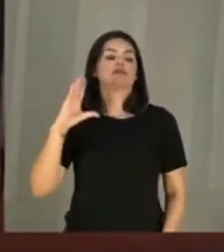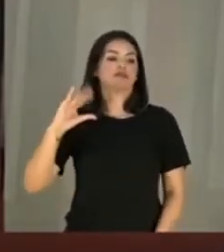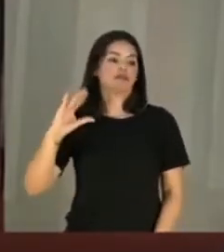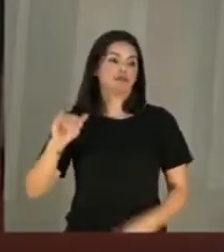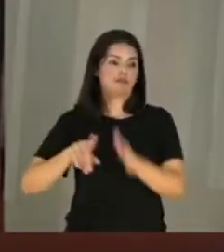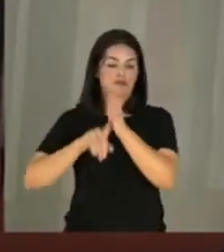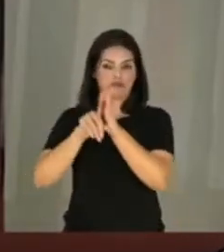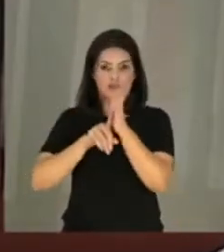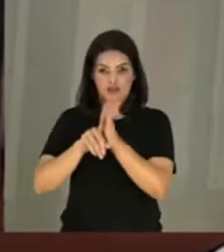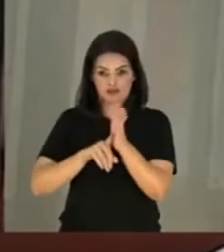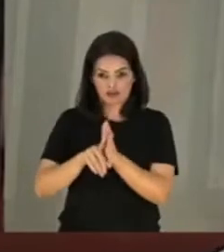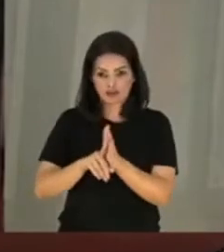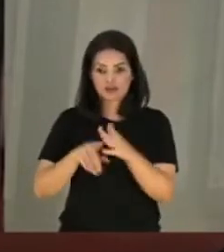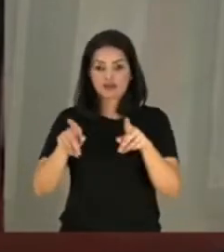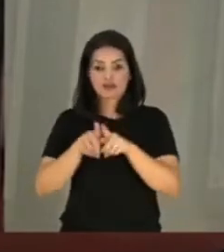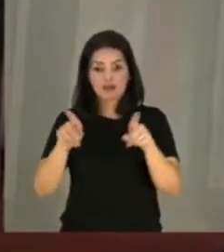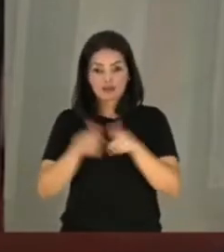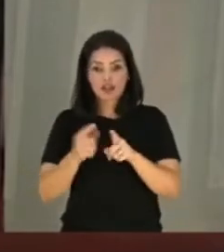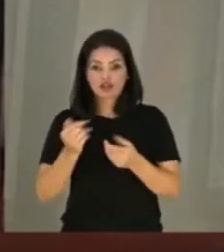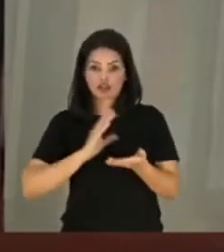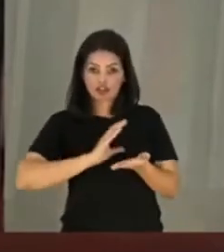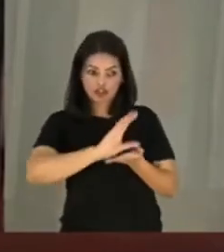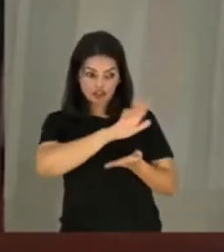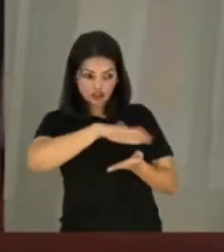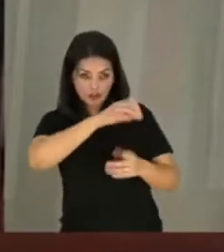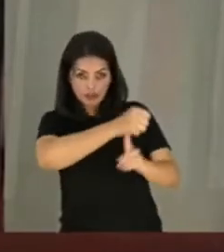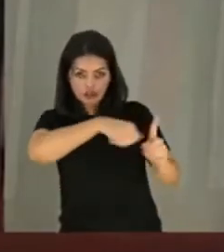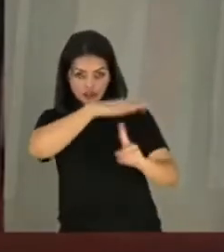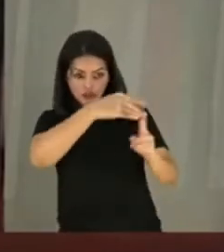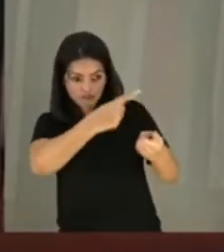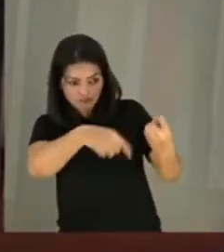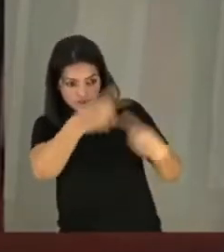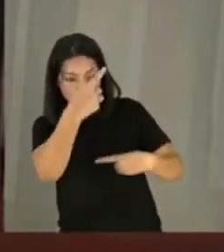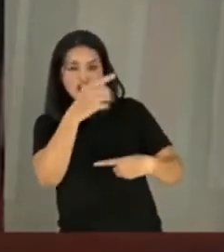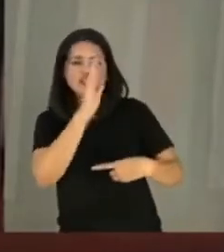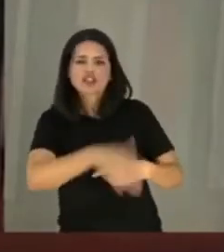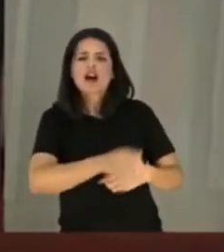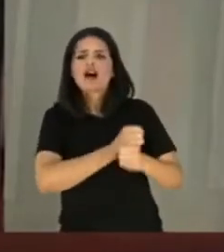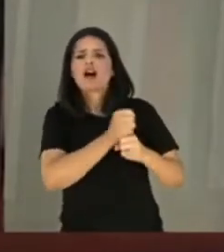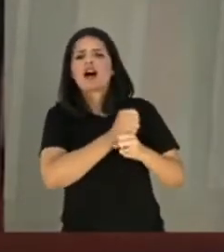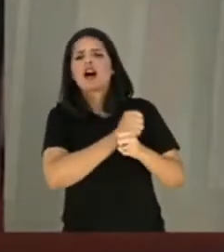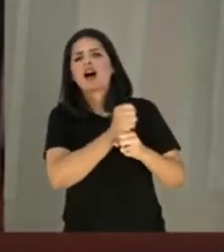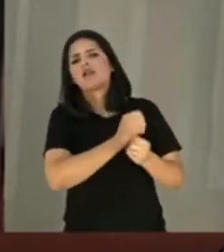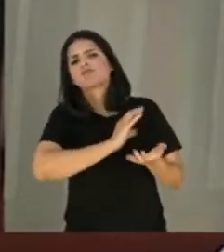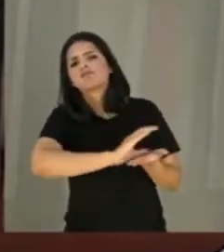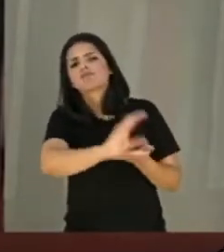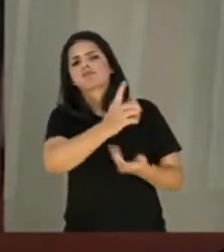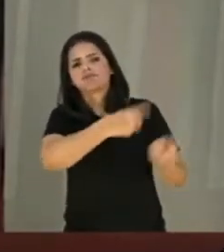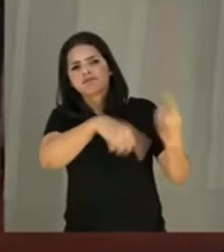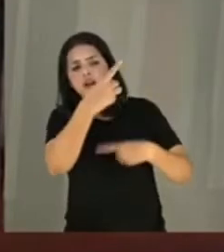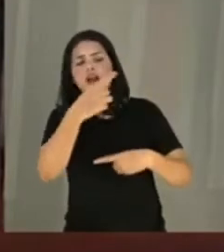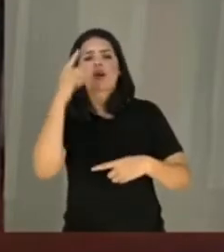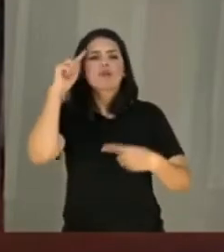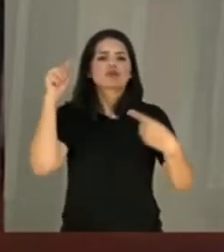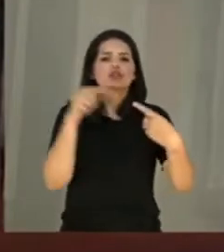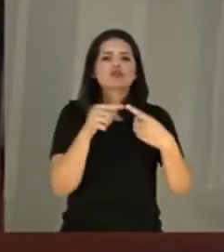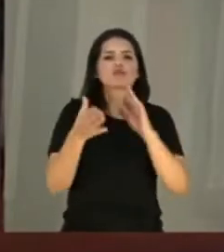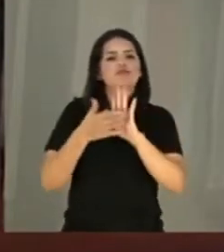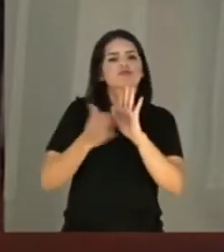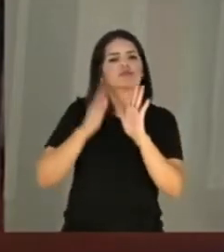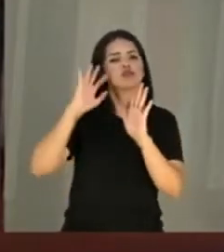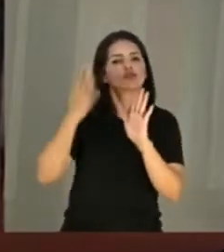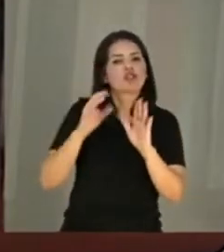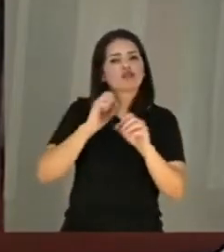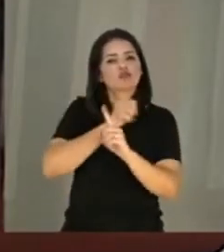pesquisa e, ainda, dos investimentos sociais feitos por décadas a fio na busca por pensar e propor soluções para a sociedade.